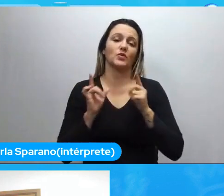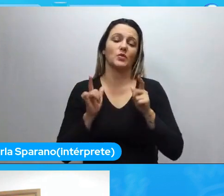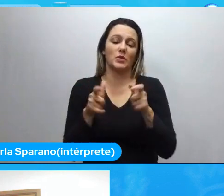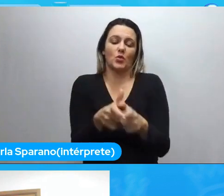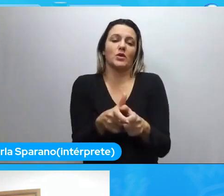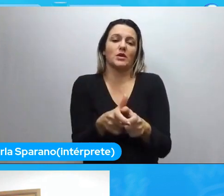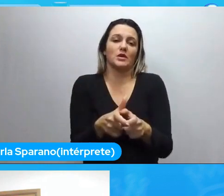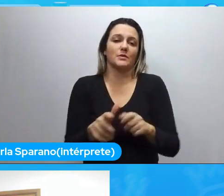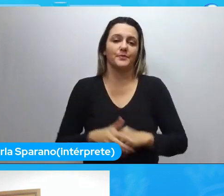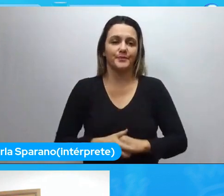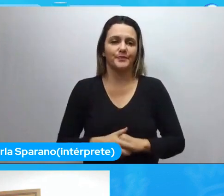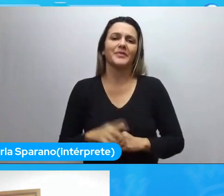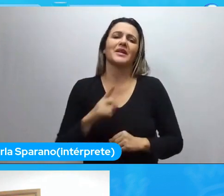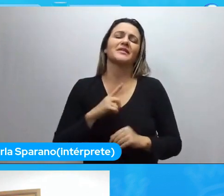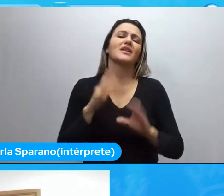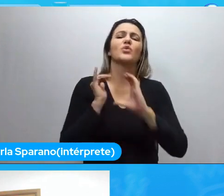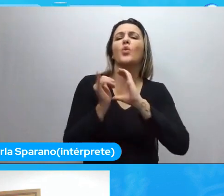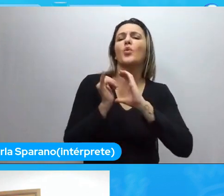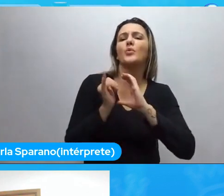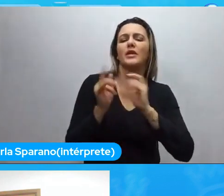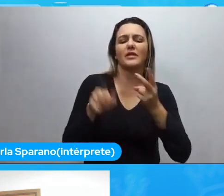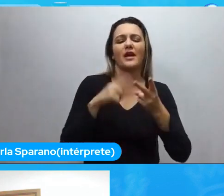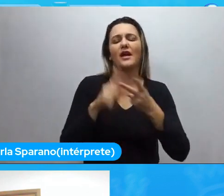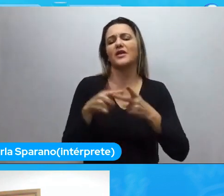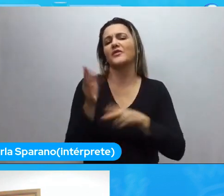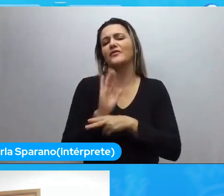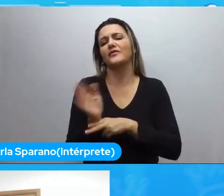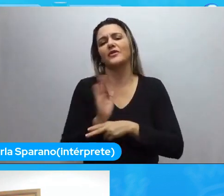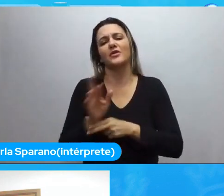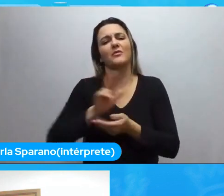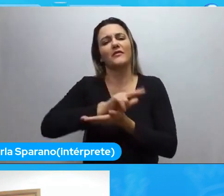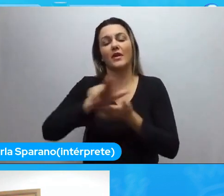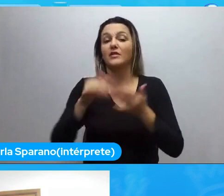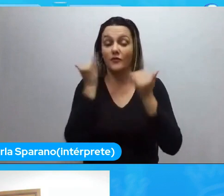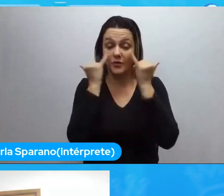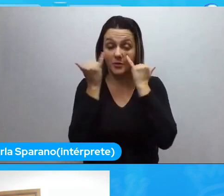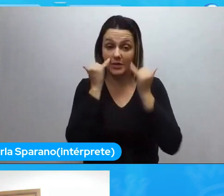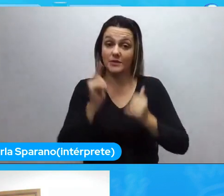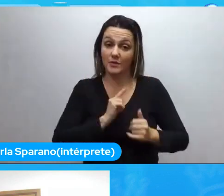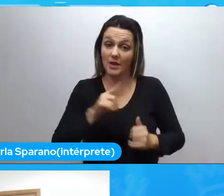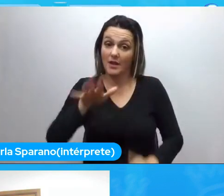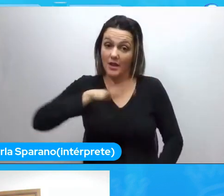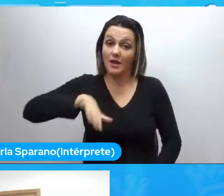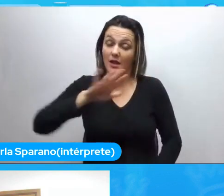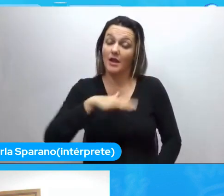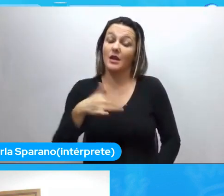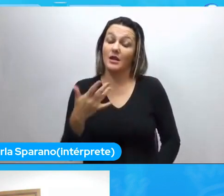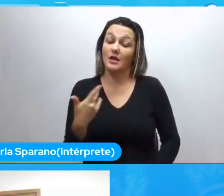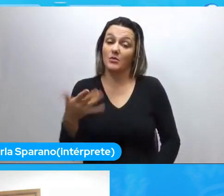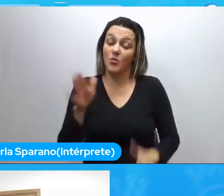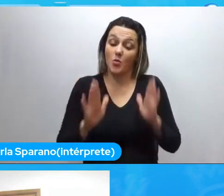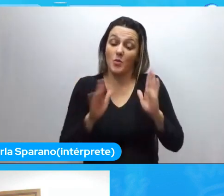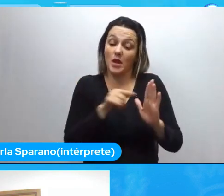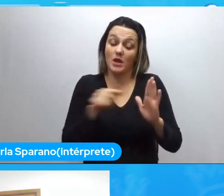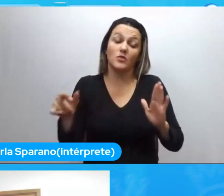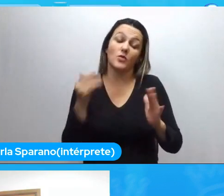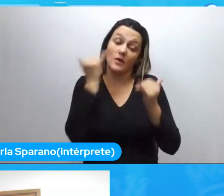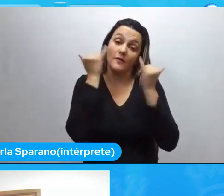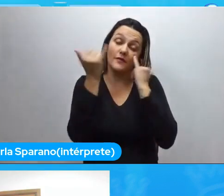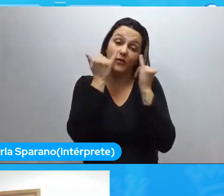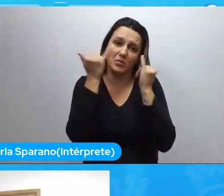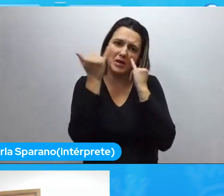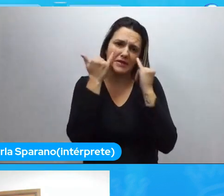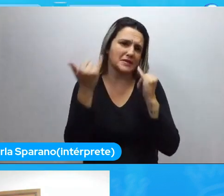tem um monte de coisa, tem documentário, tem filme, enfim. Tem um monte de coisa aí. Tem informação. A gente está na era da informação, assim, explodindo de dados para todos os lugares.